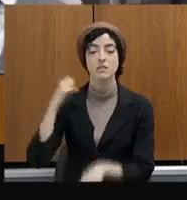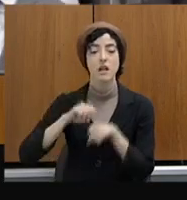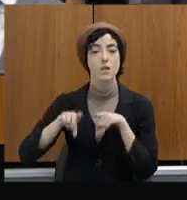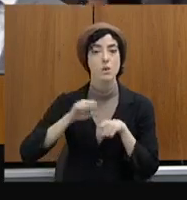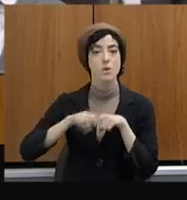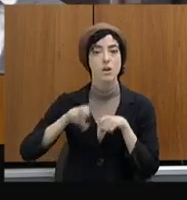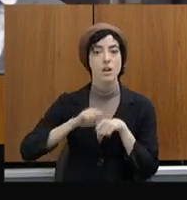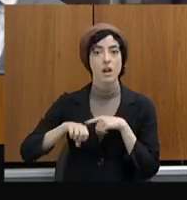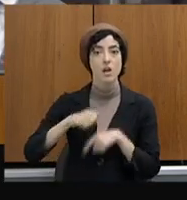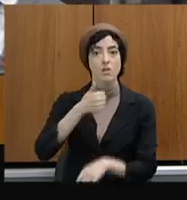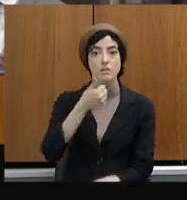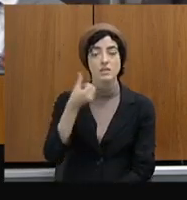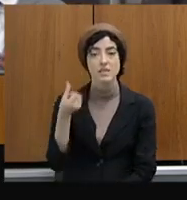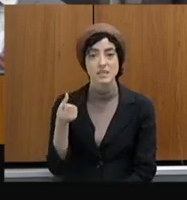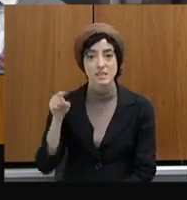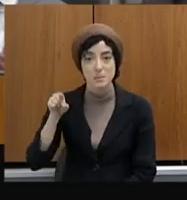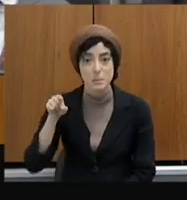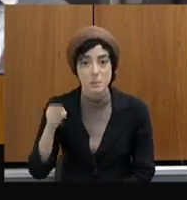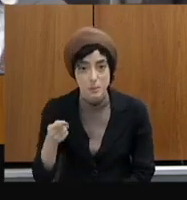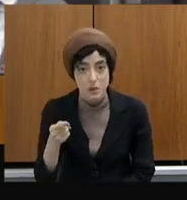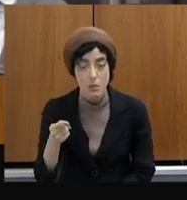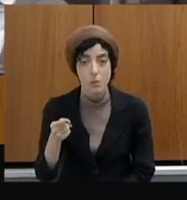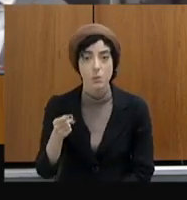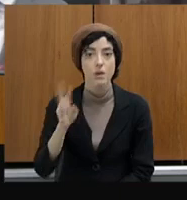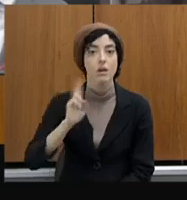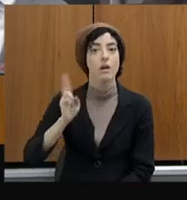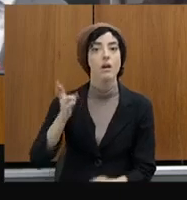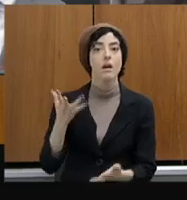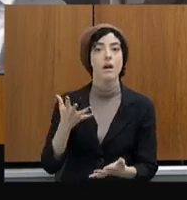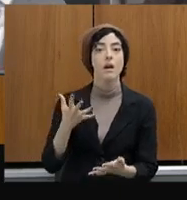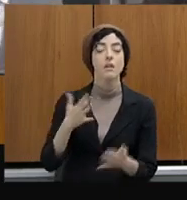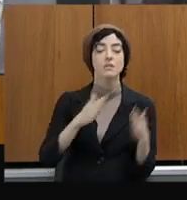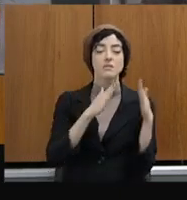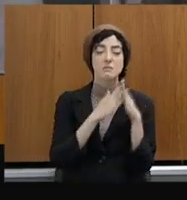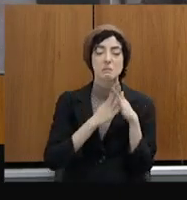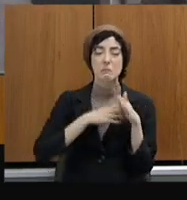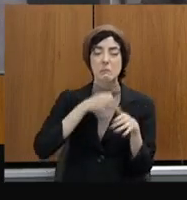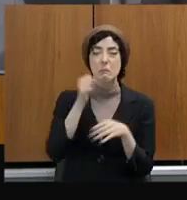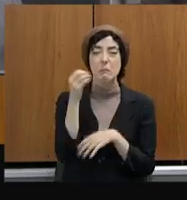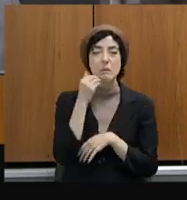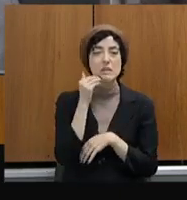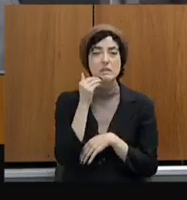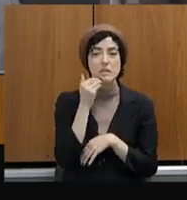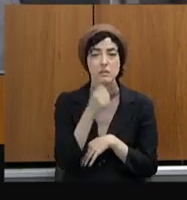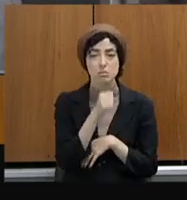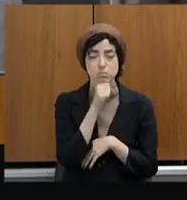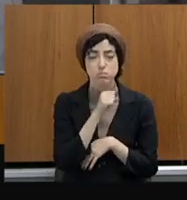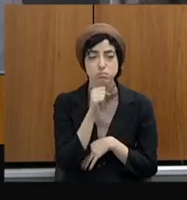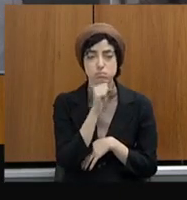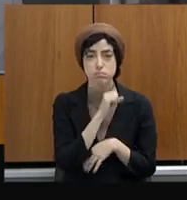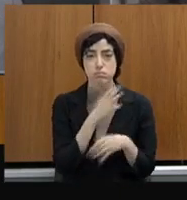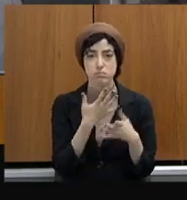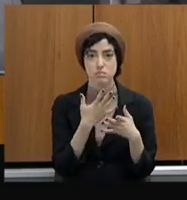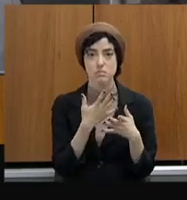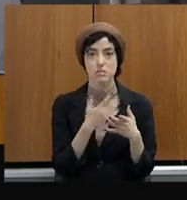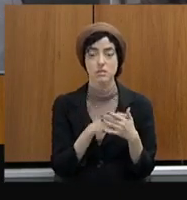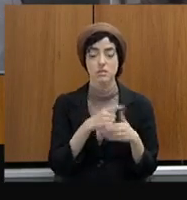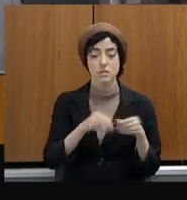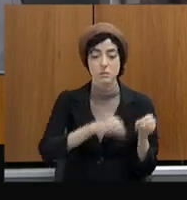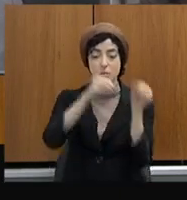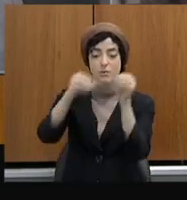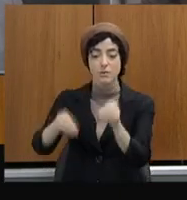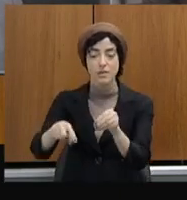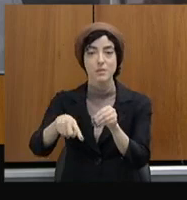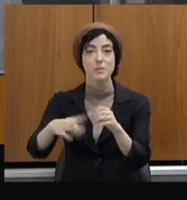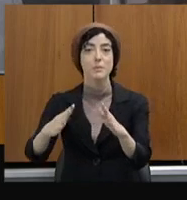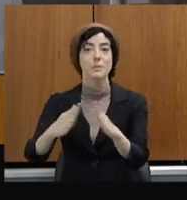mil reais, um imóvel ruim, e fomos para um imóvel novo, o fórum, reformado, e